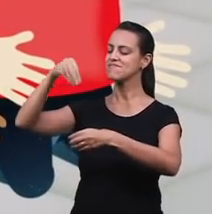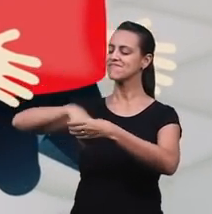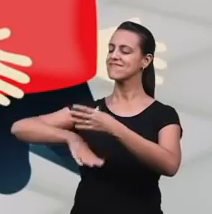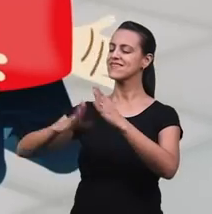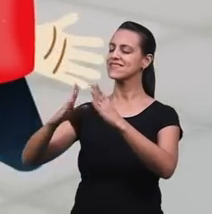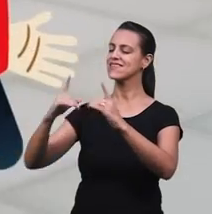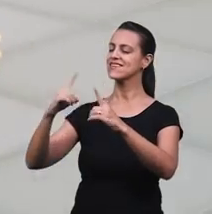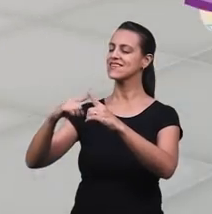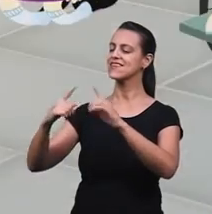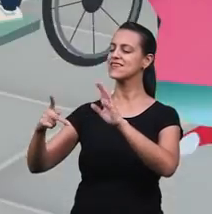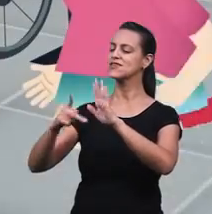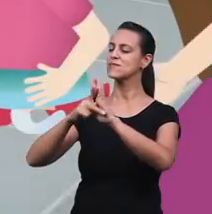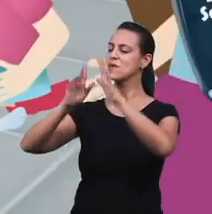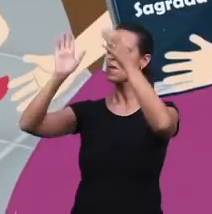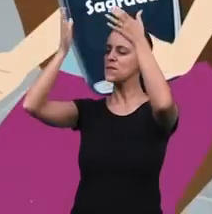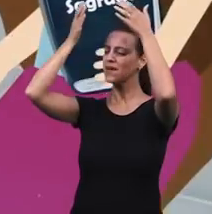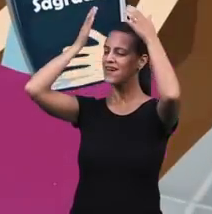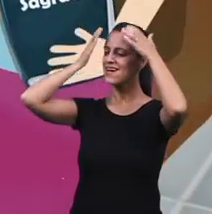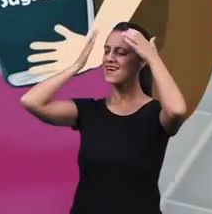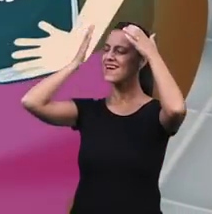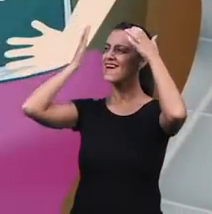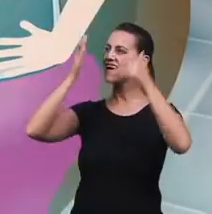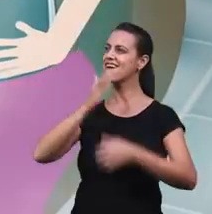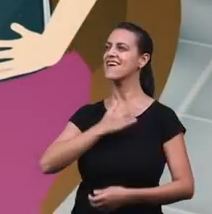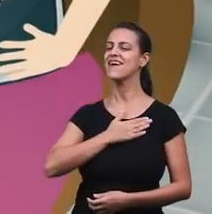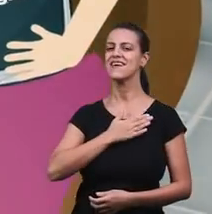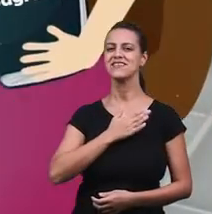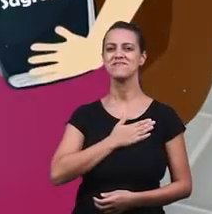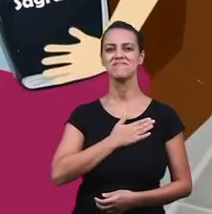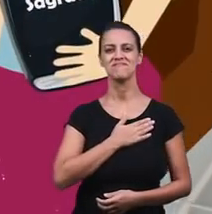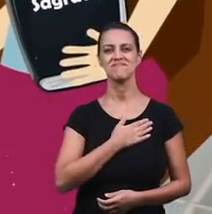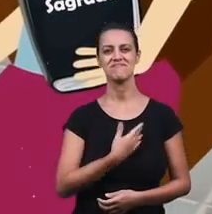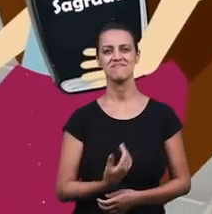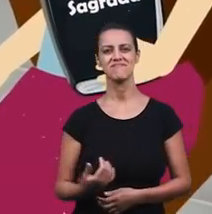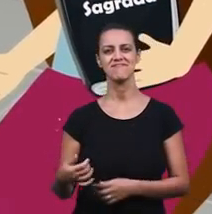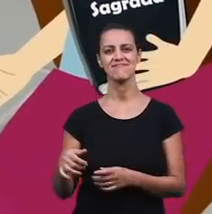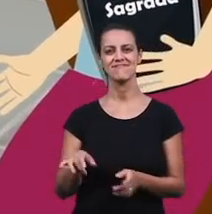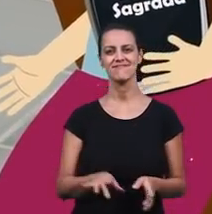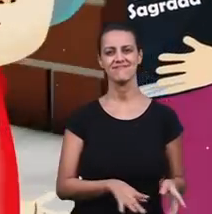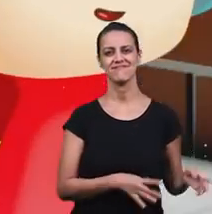na casa do meu rei